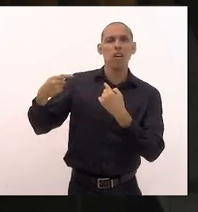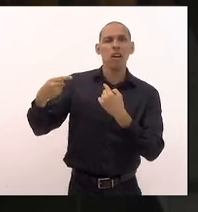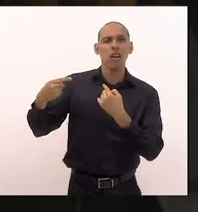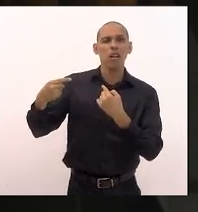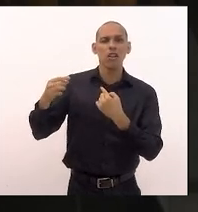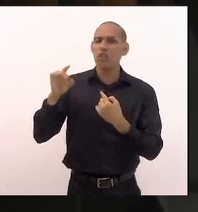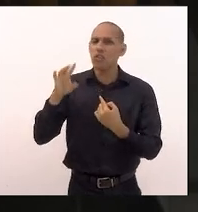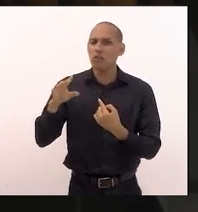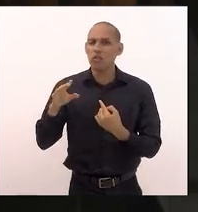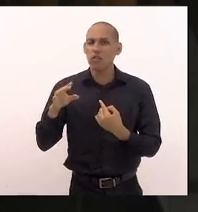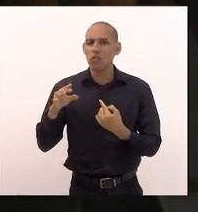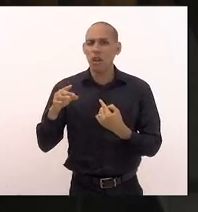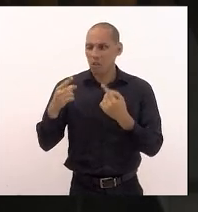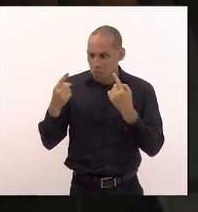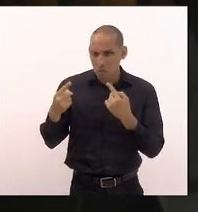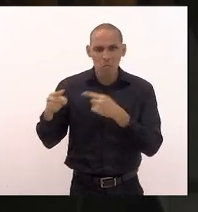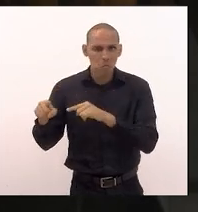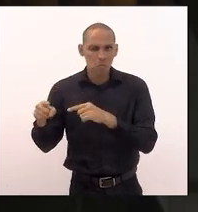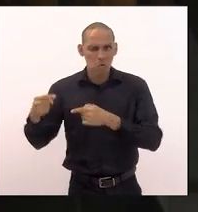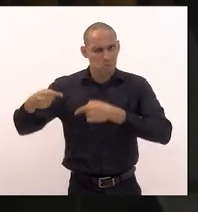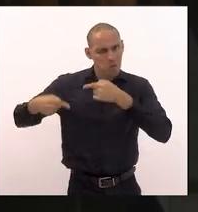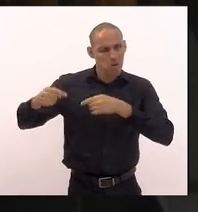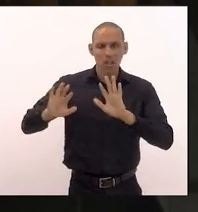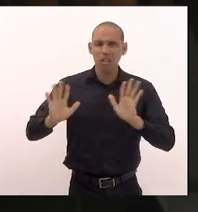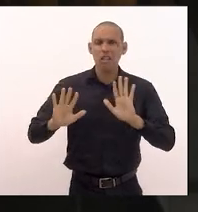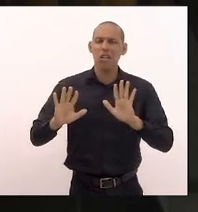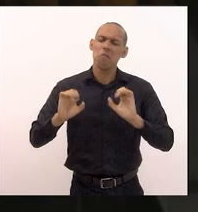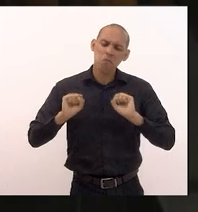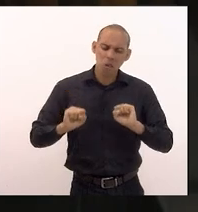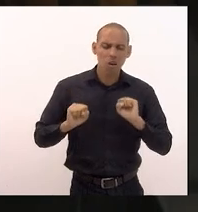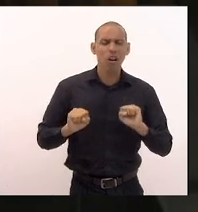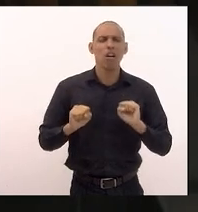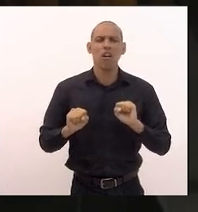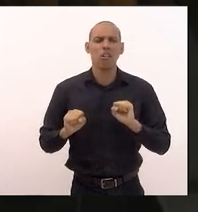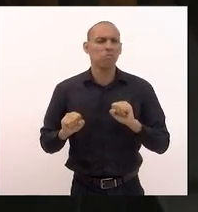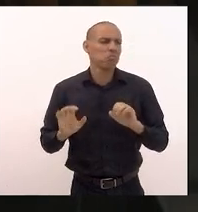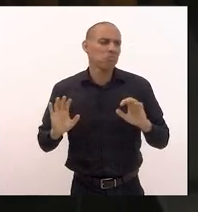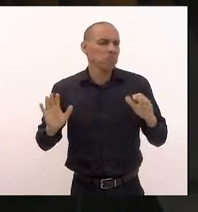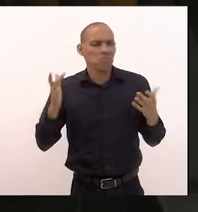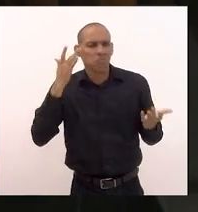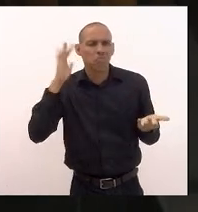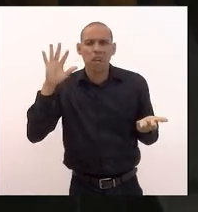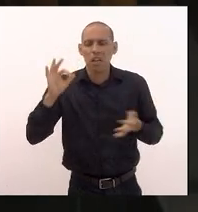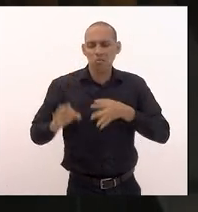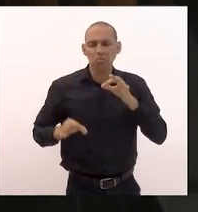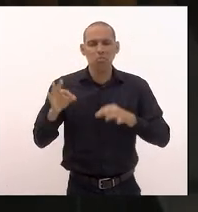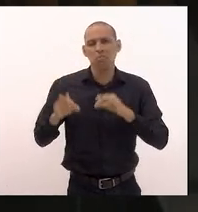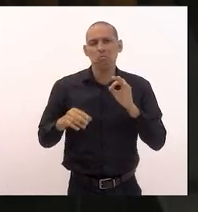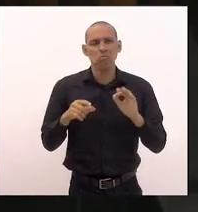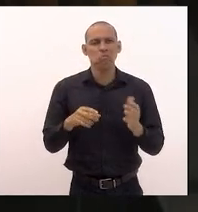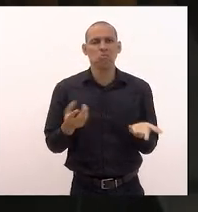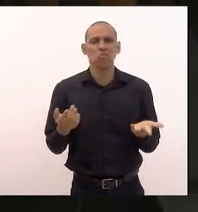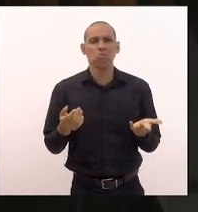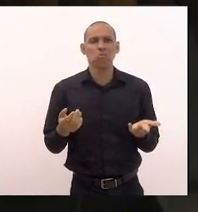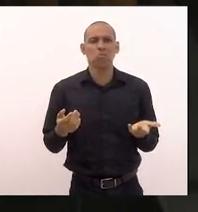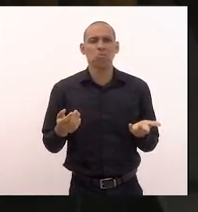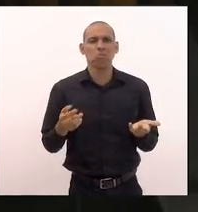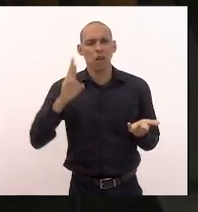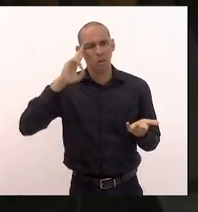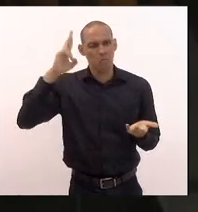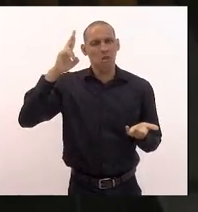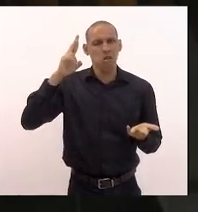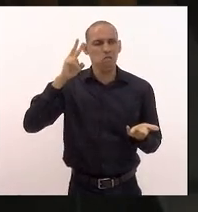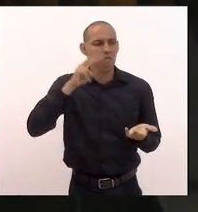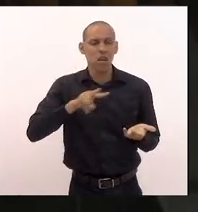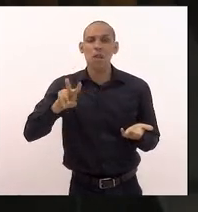acusação não isso poderia ser até objeto de uma apreciação seja lá de quem for da justiça das autoridades porém